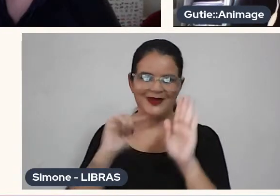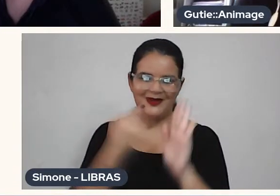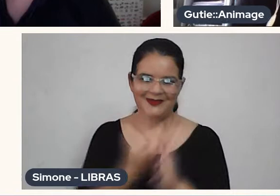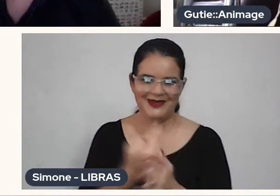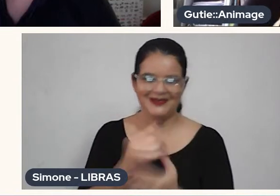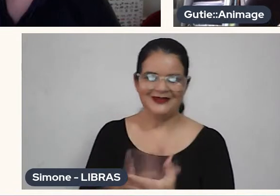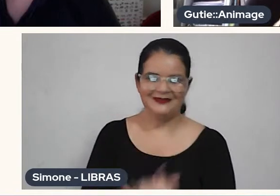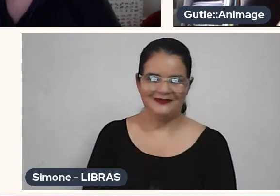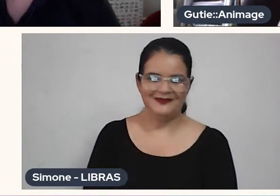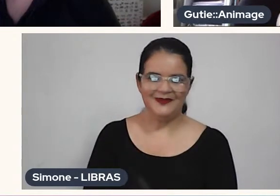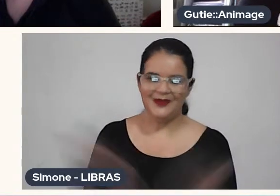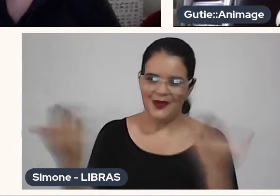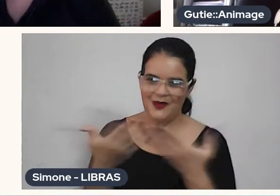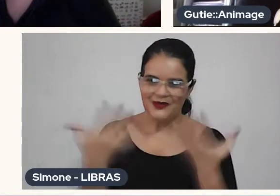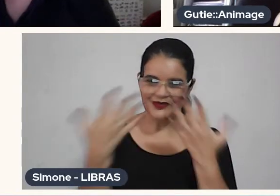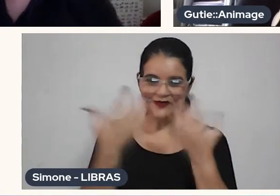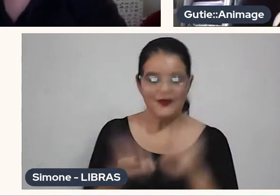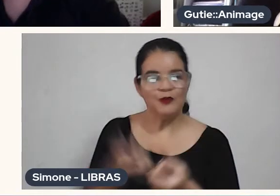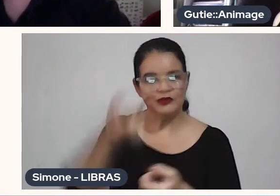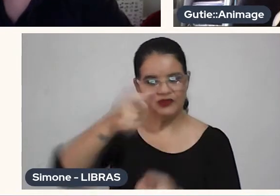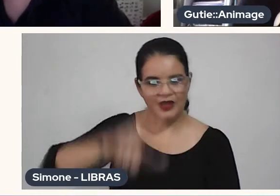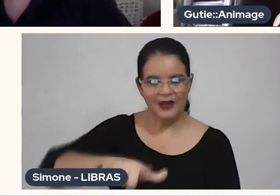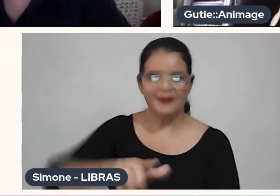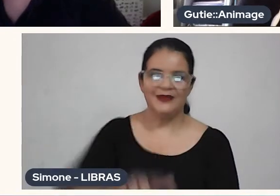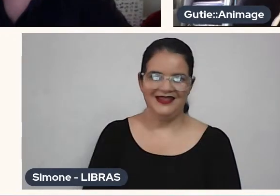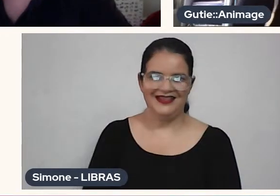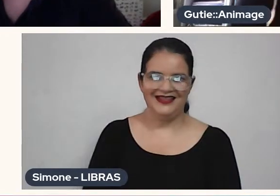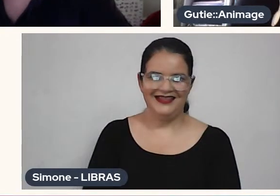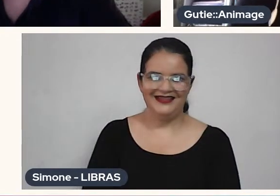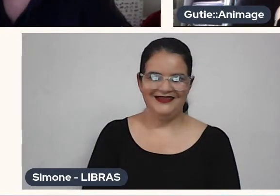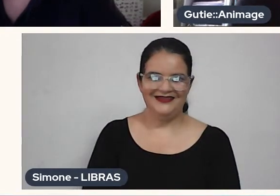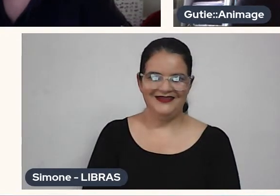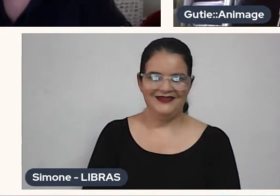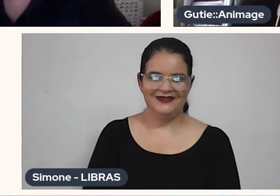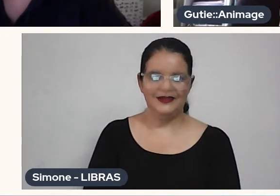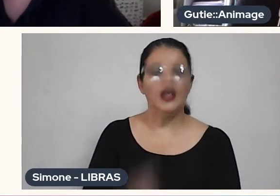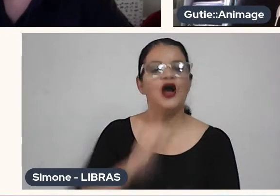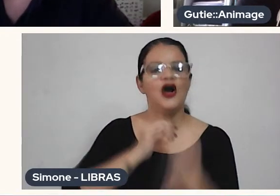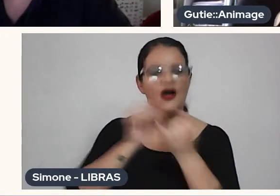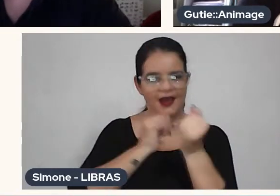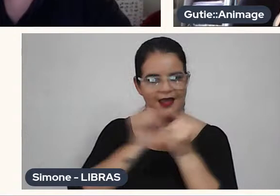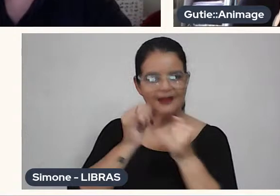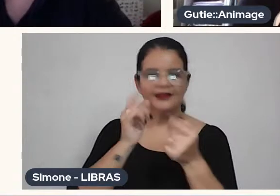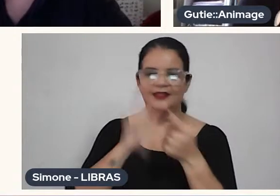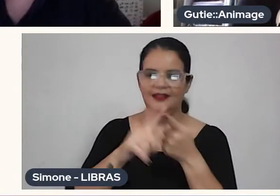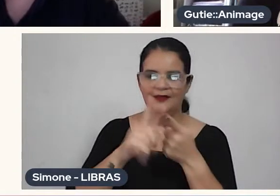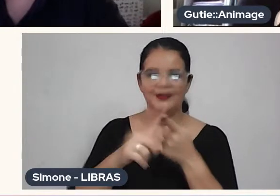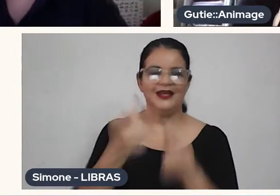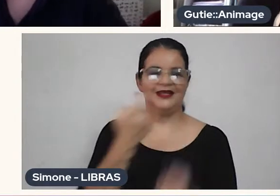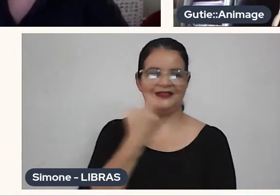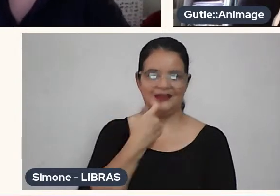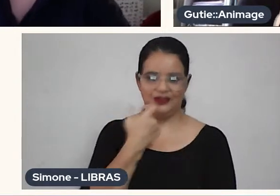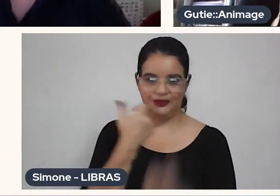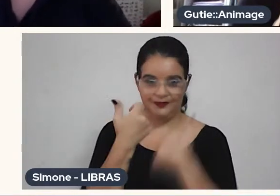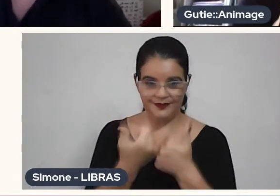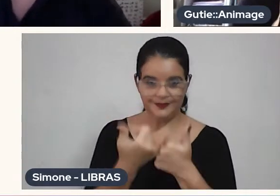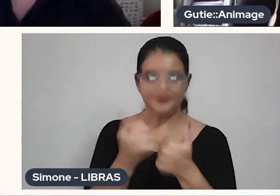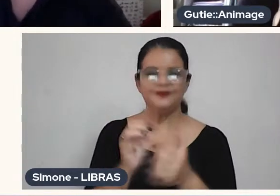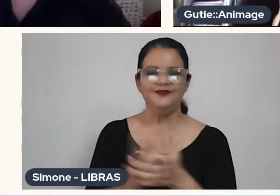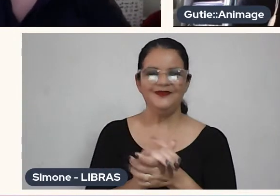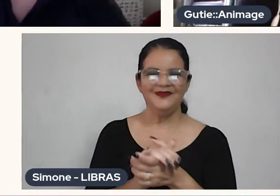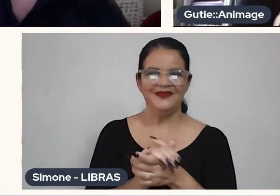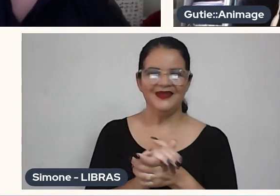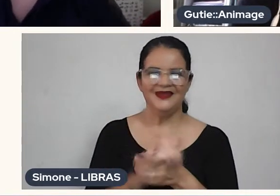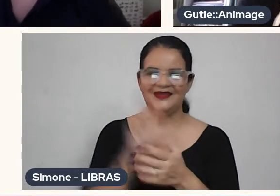dia do Festival, dia 8, e vamos repetir esse longa também no online, na sexta-feira. Então, vocês estão nos